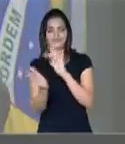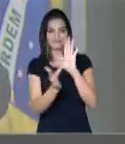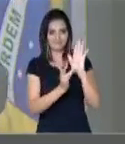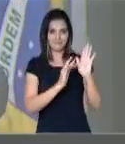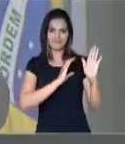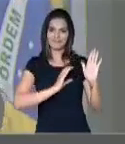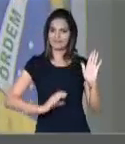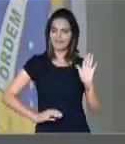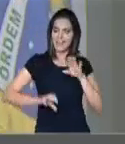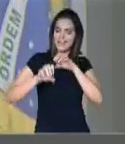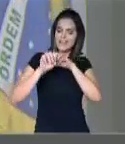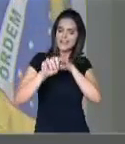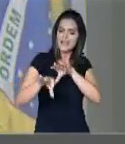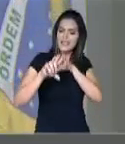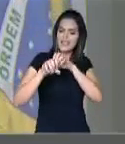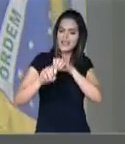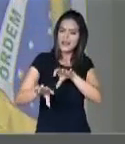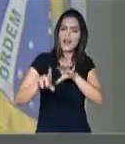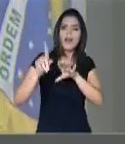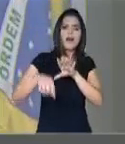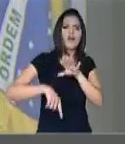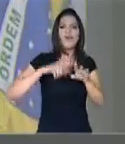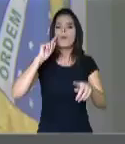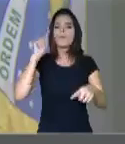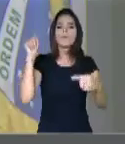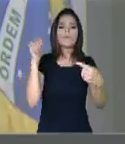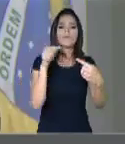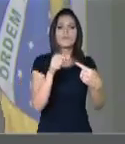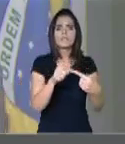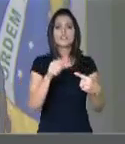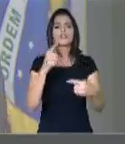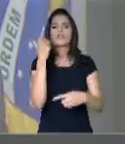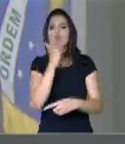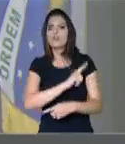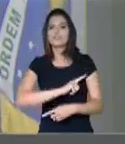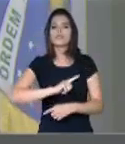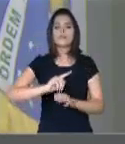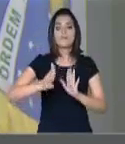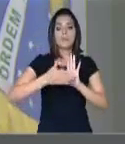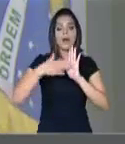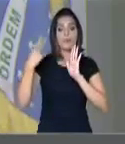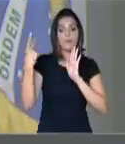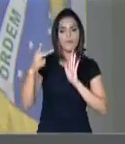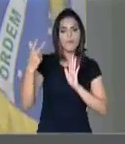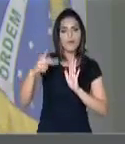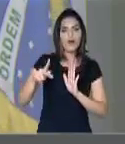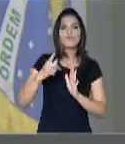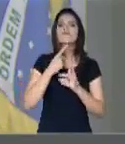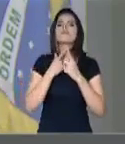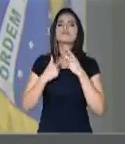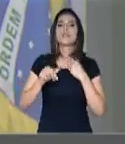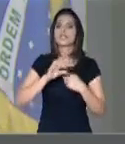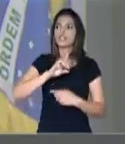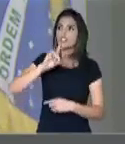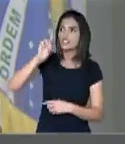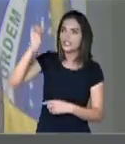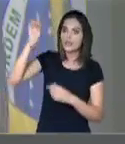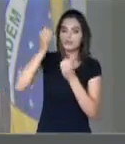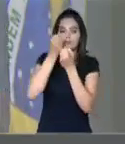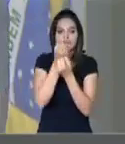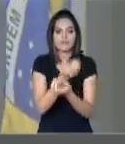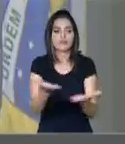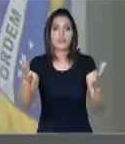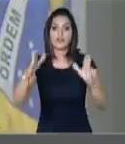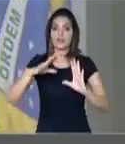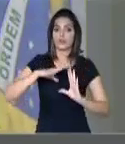Cristo, buscando, a realização, de seus propósitos, os propósitos, do reino de Deus, na sociedade,